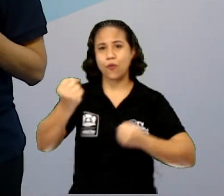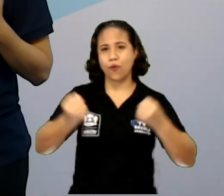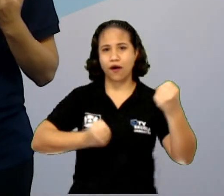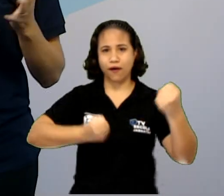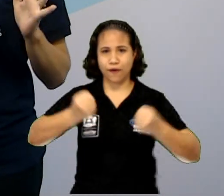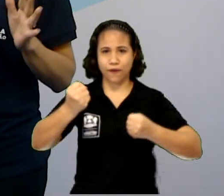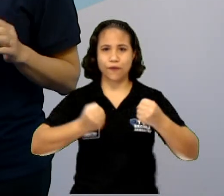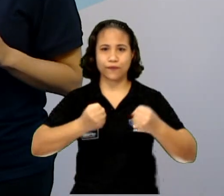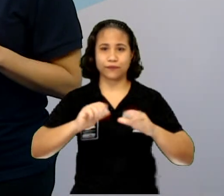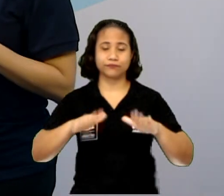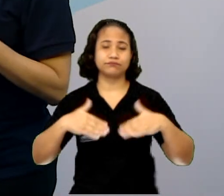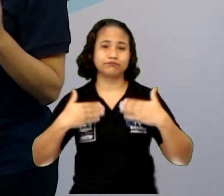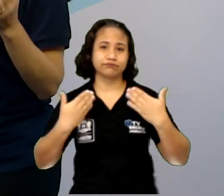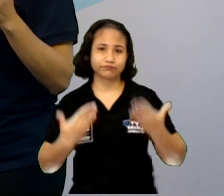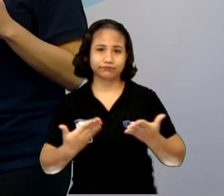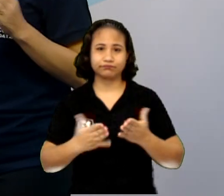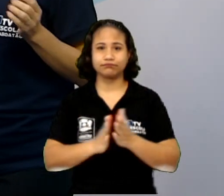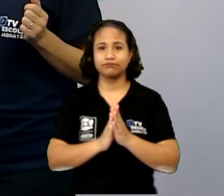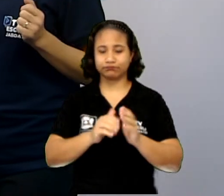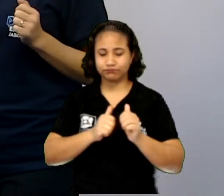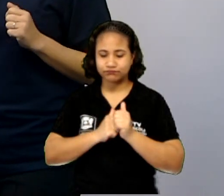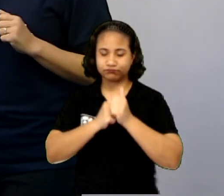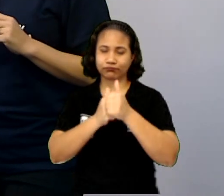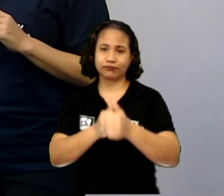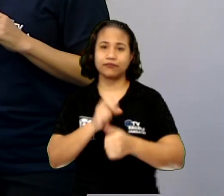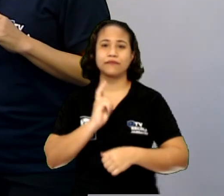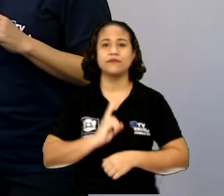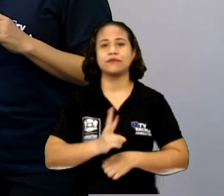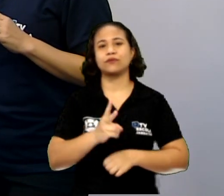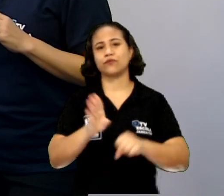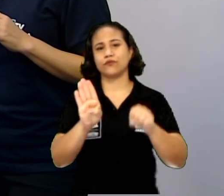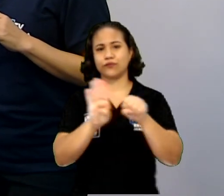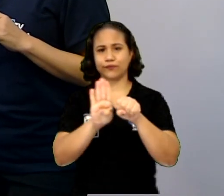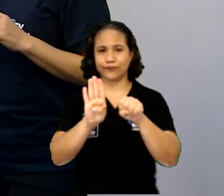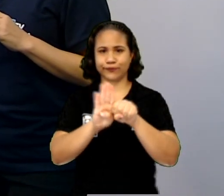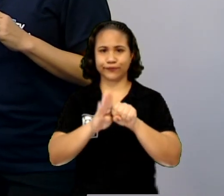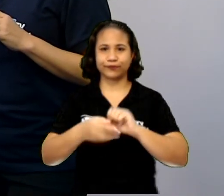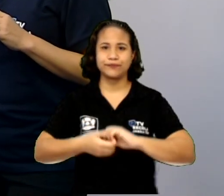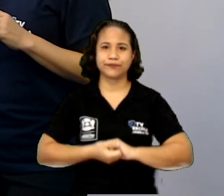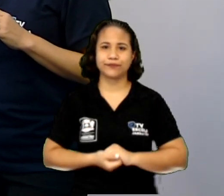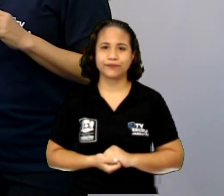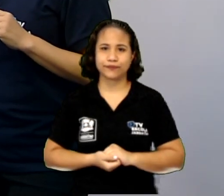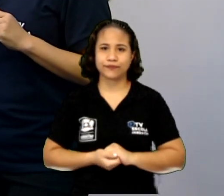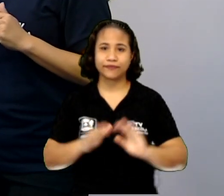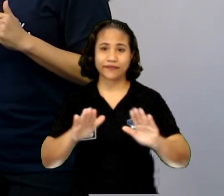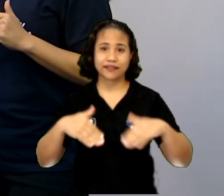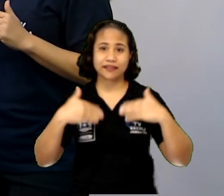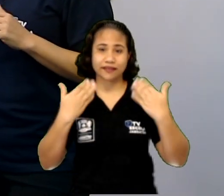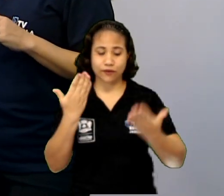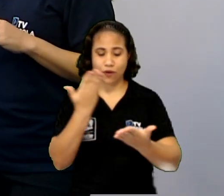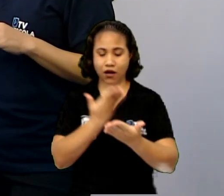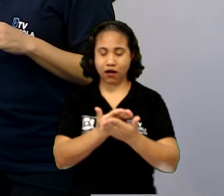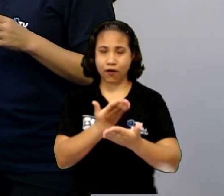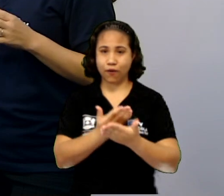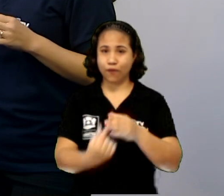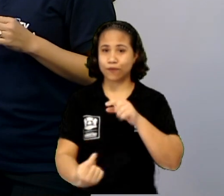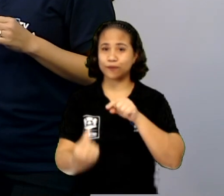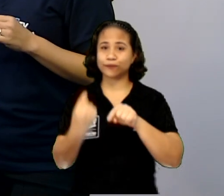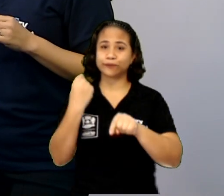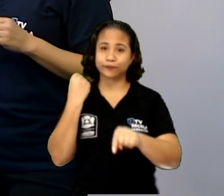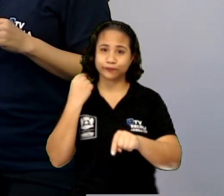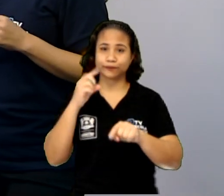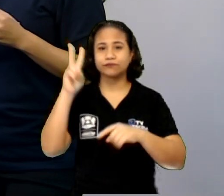enfim, acompanha sempre o substantivo. Então, na aula passada, a gente